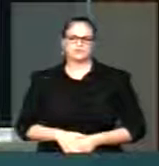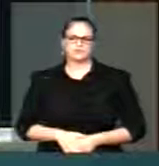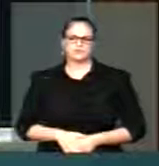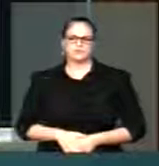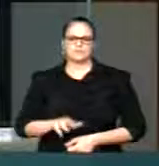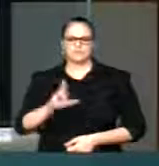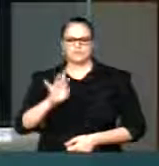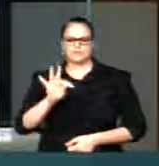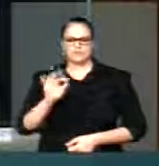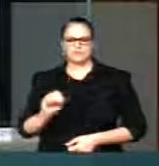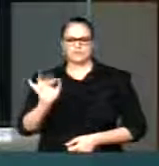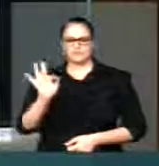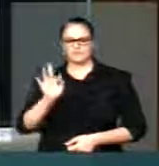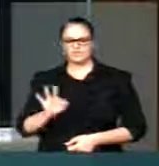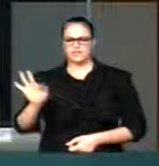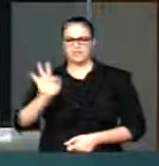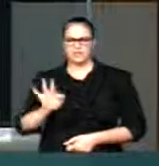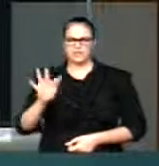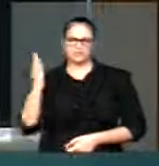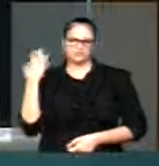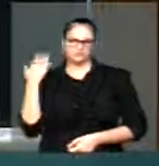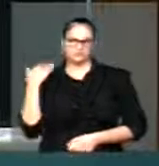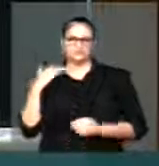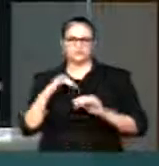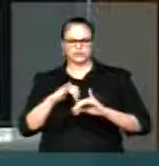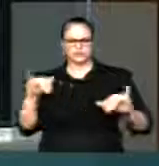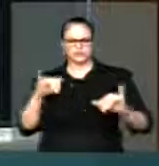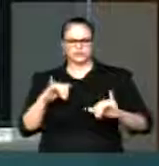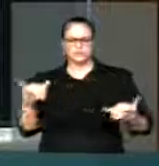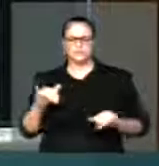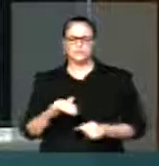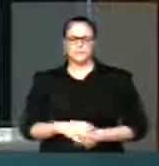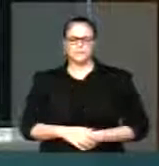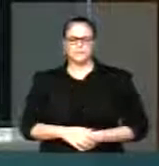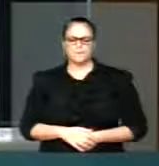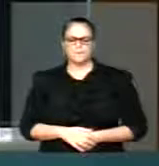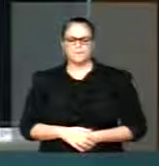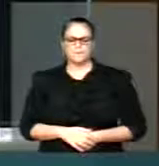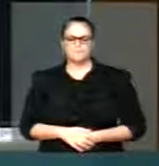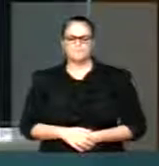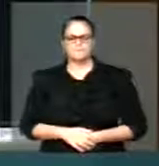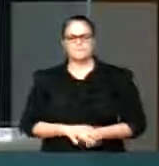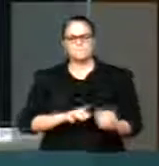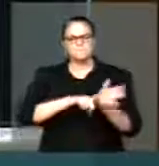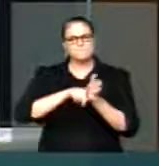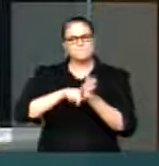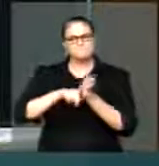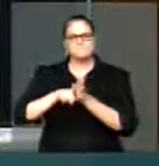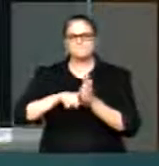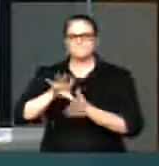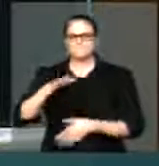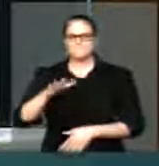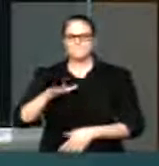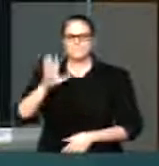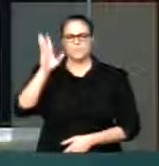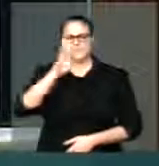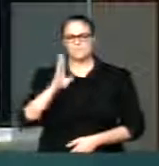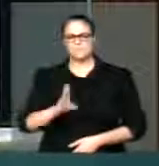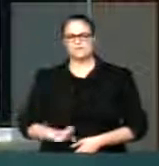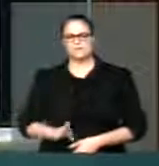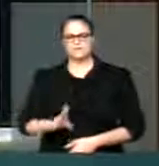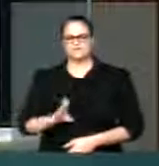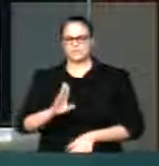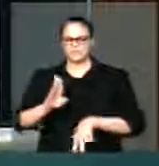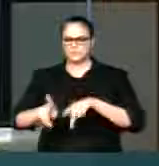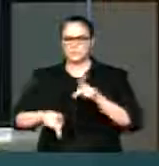uma estimativa através do sonegômetro que no Brasil foram sonegados